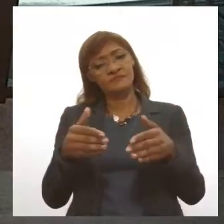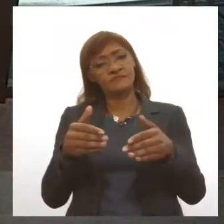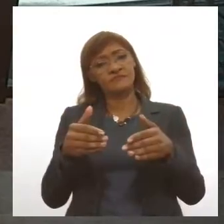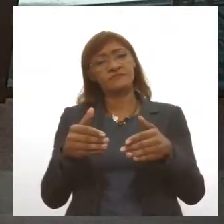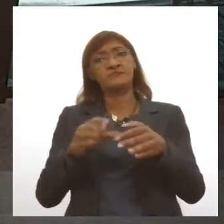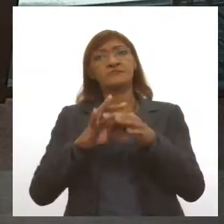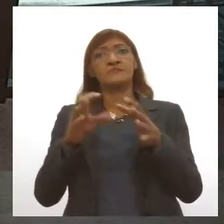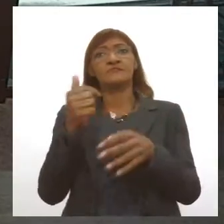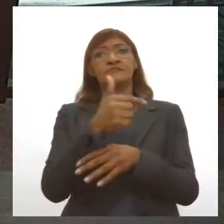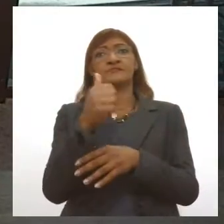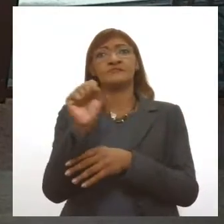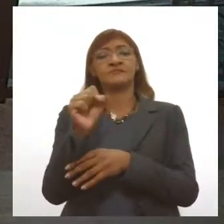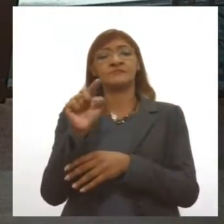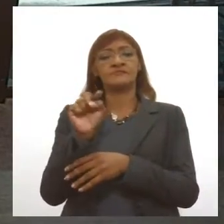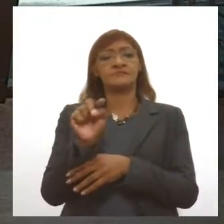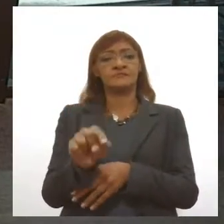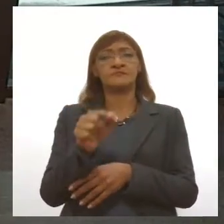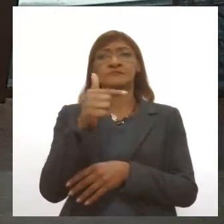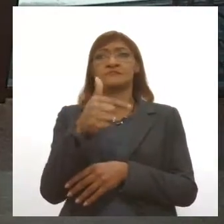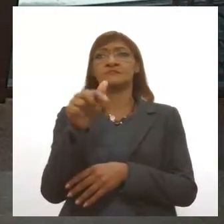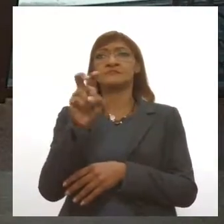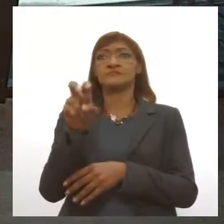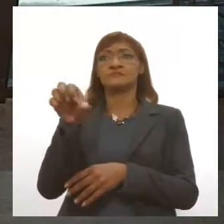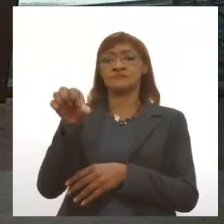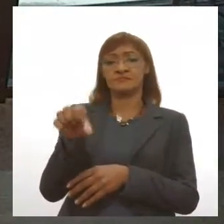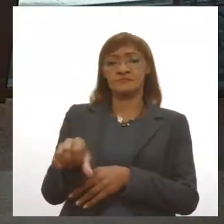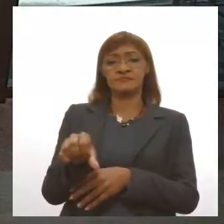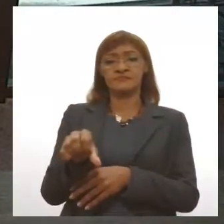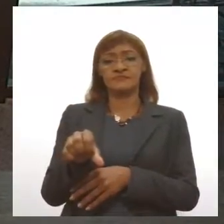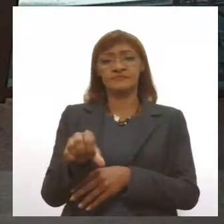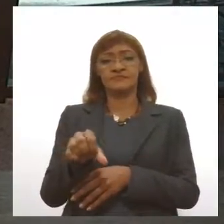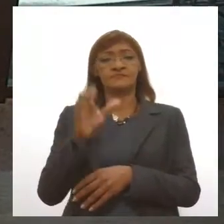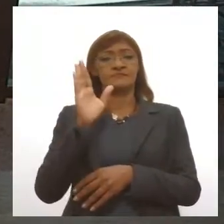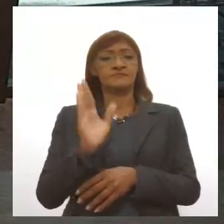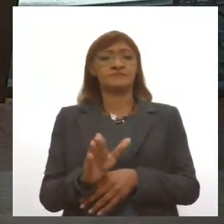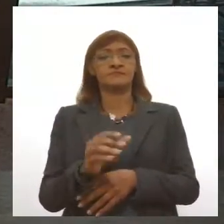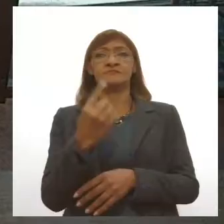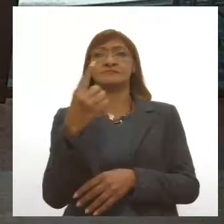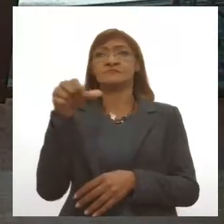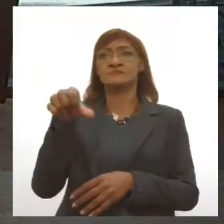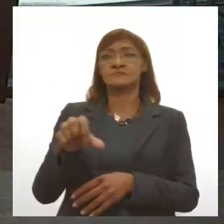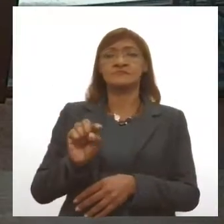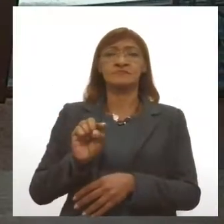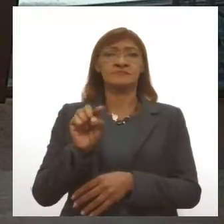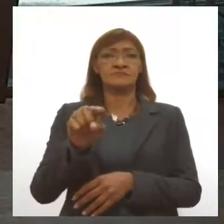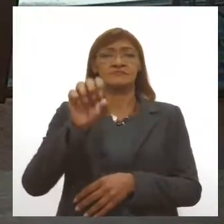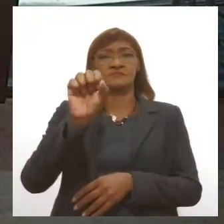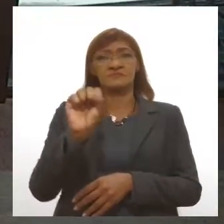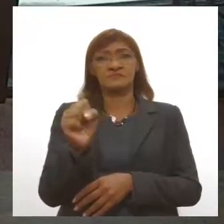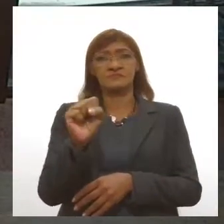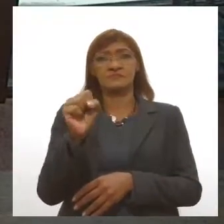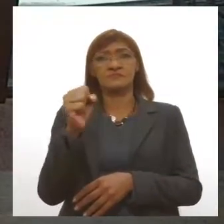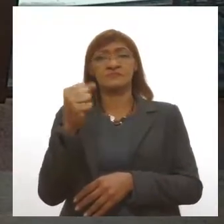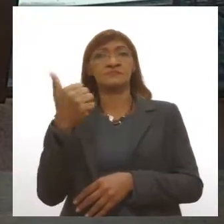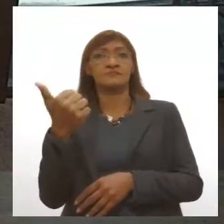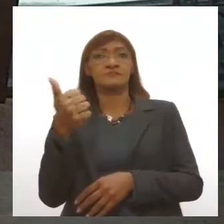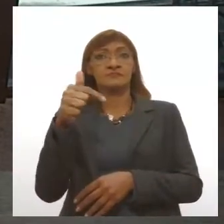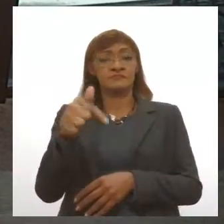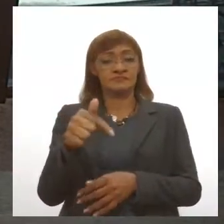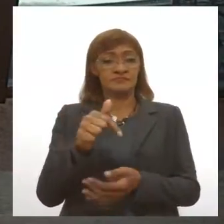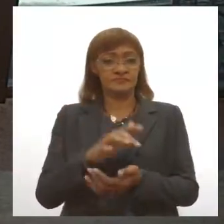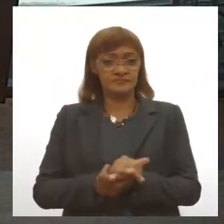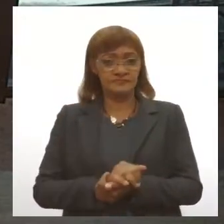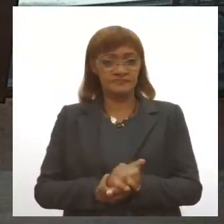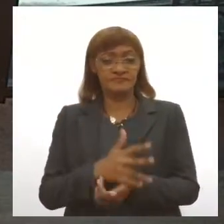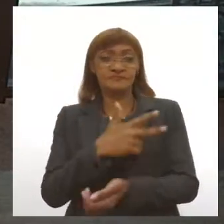28 mil 259, sendo aplicadas 19 mil 817 doses. E por falar em